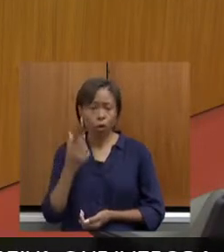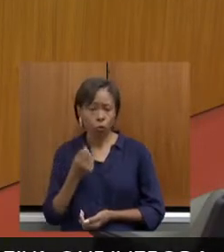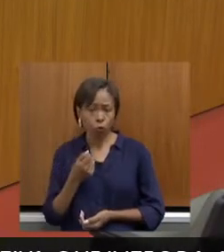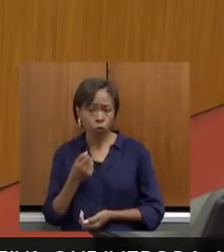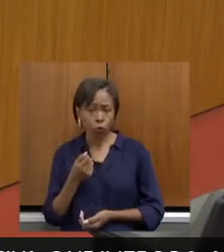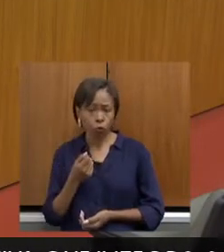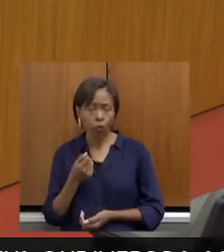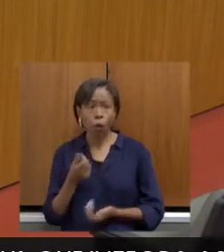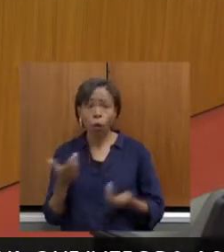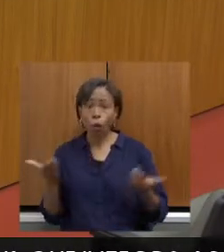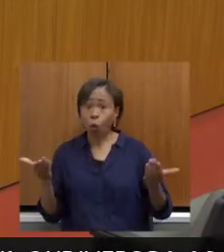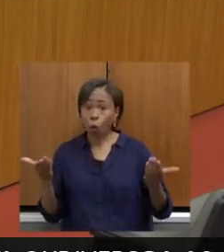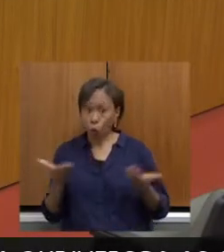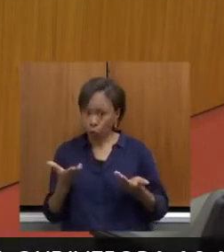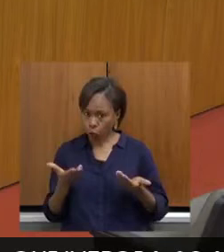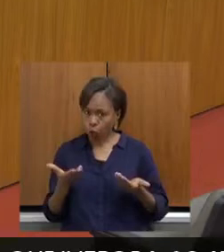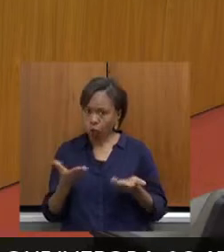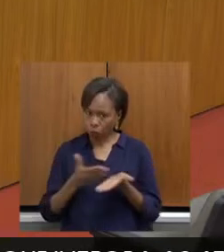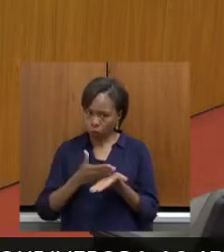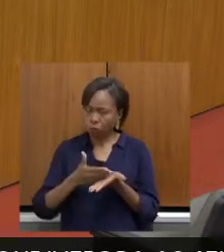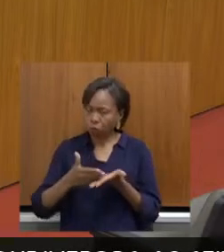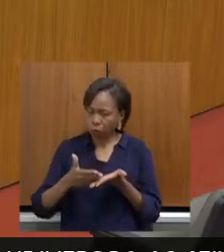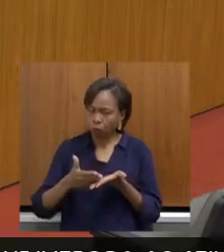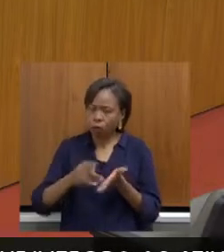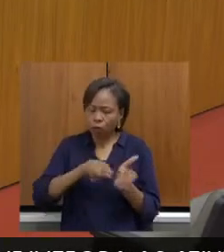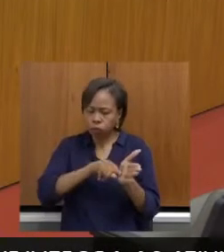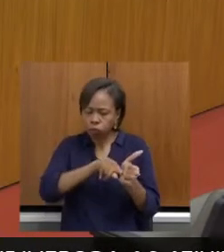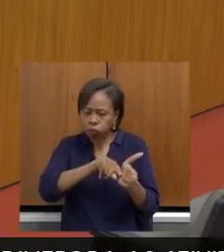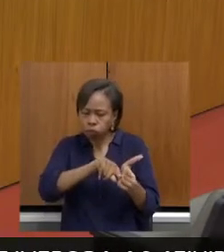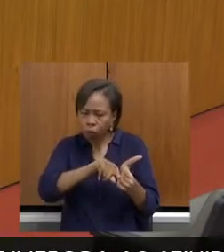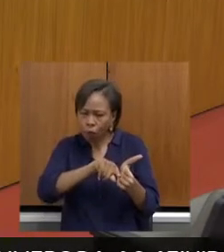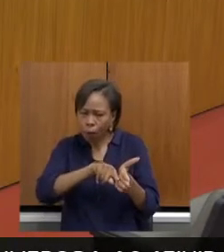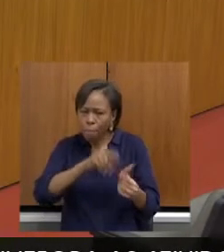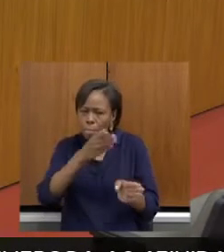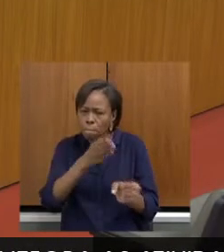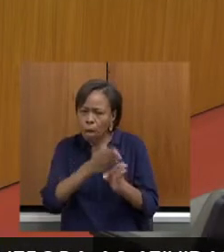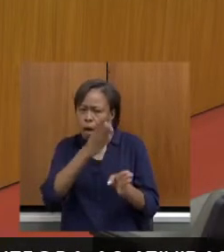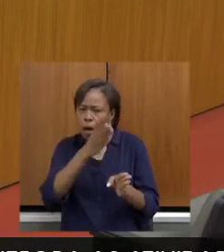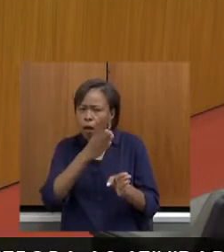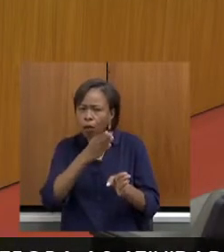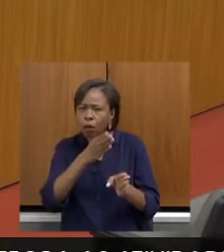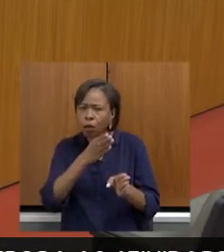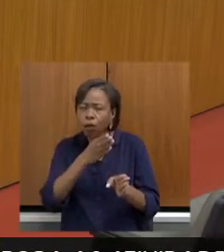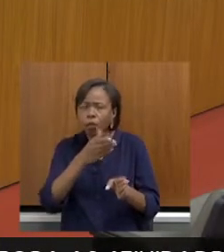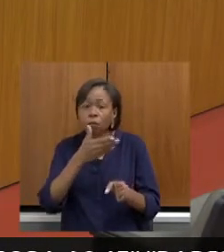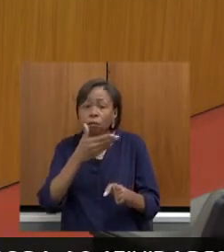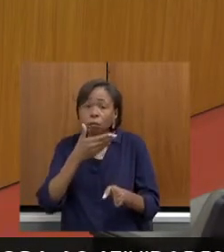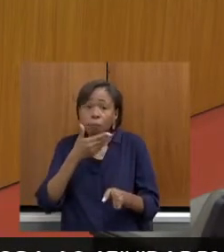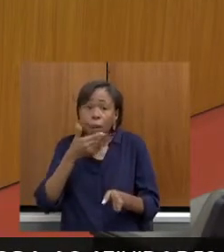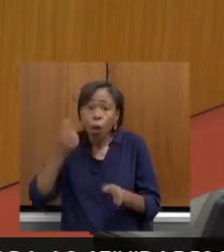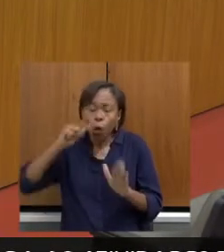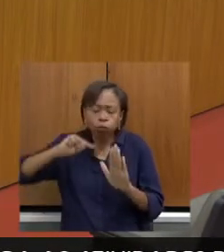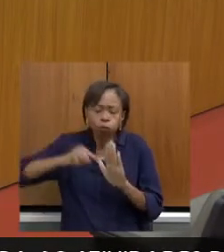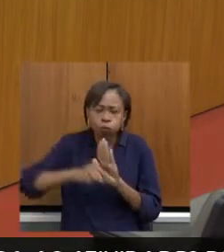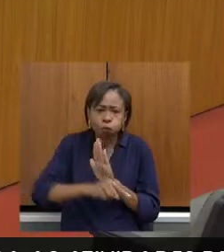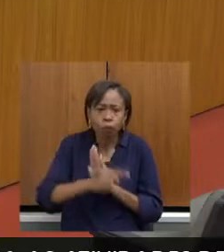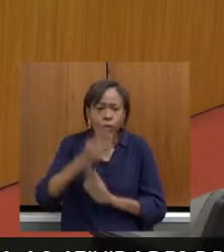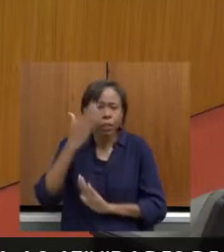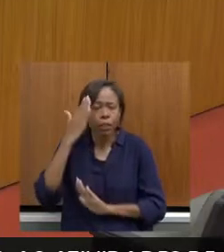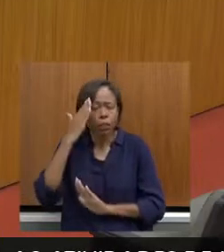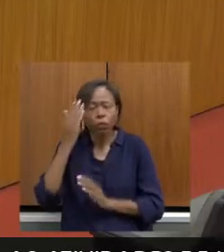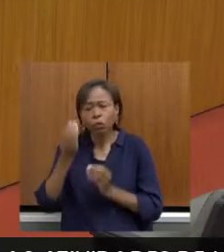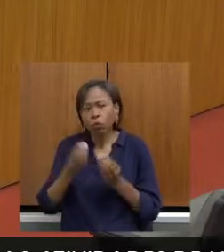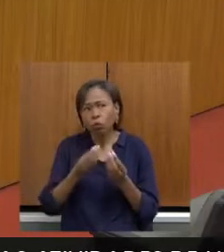vai dando a partida primeiro para um diagnóstico mais apurado, para que se entendam de que maneira, que